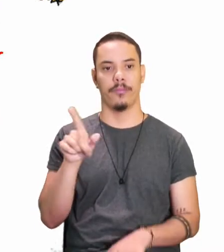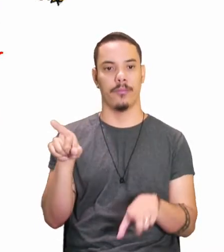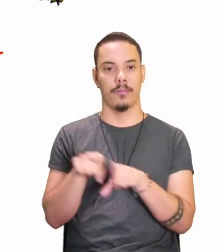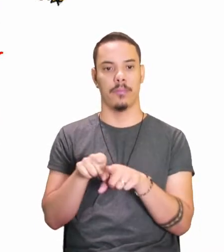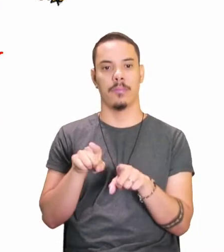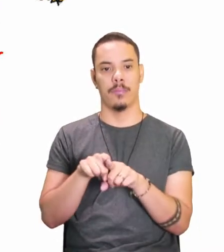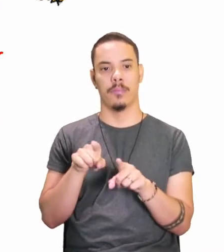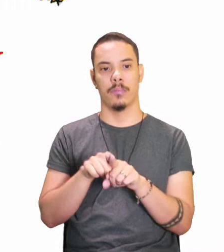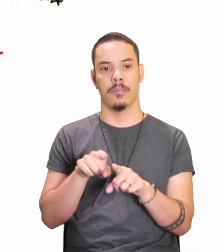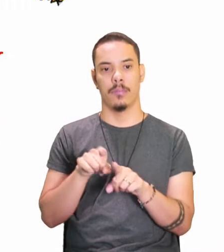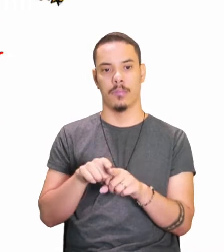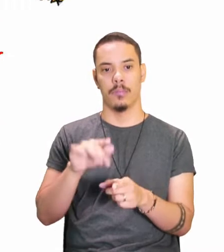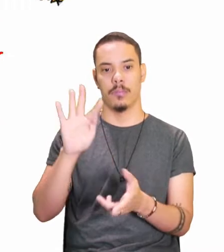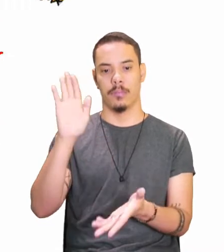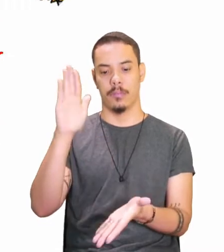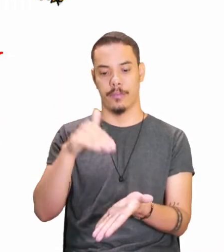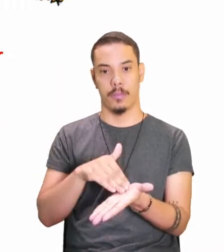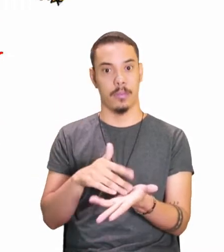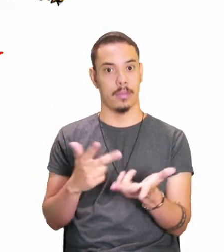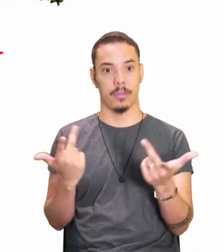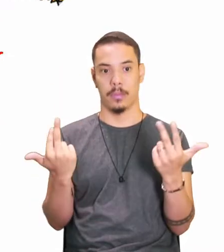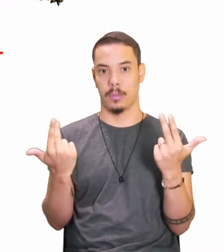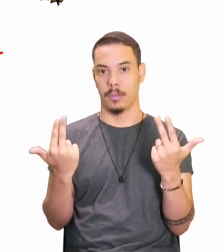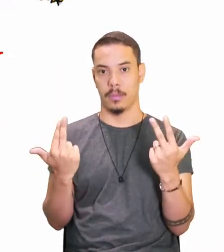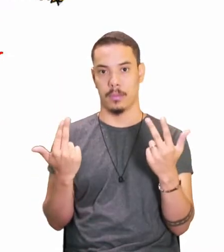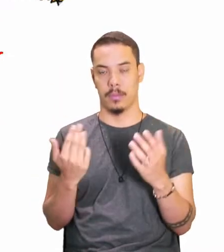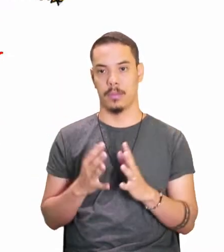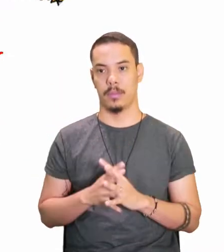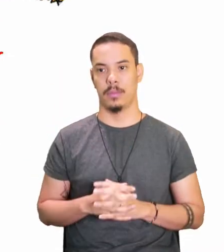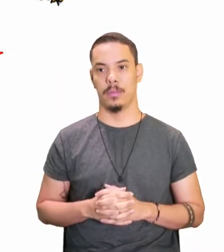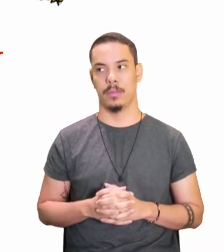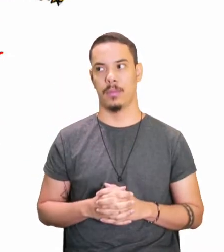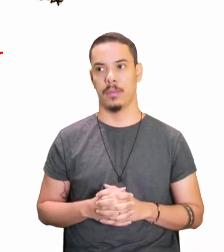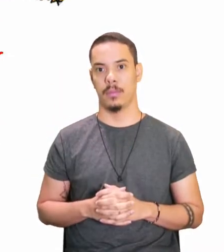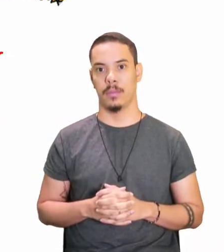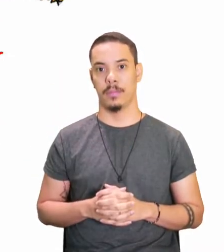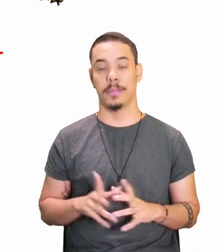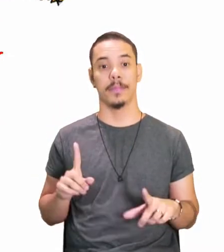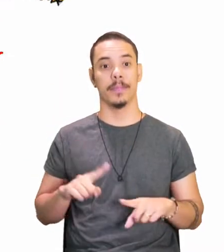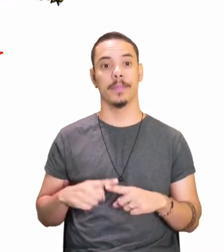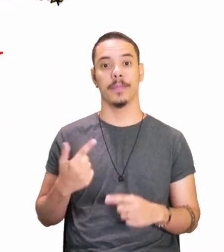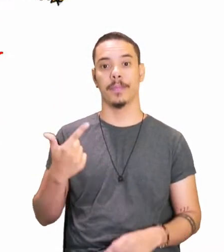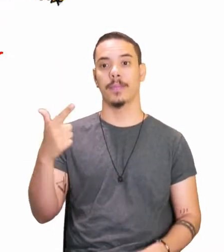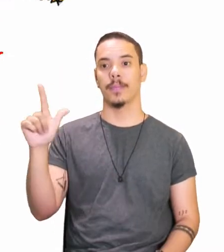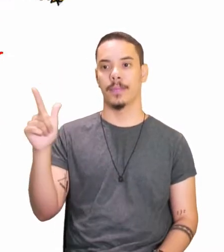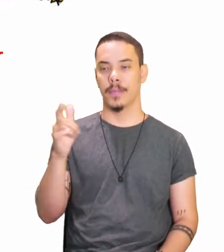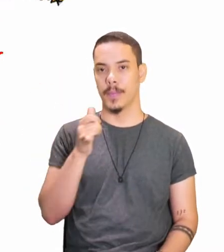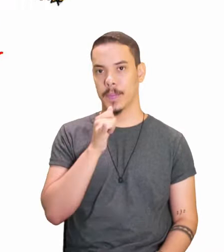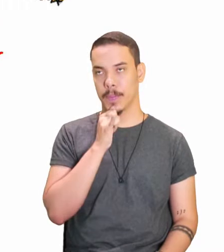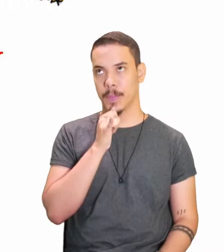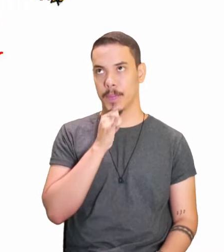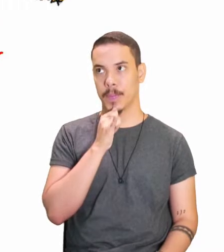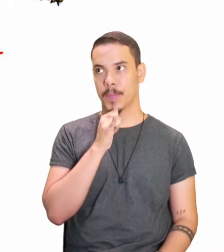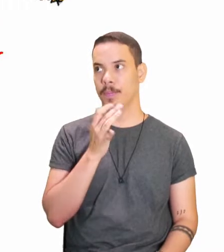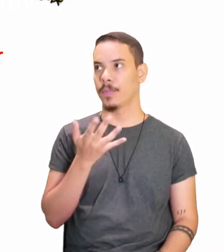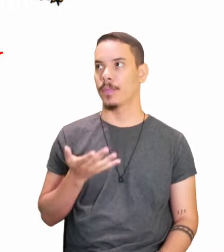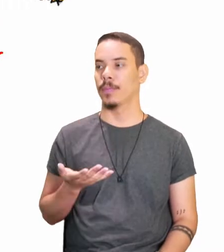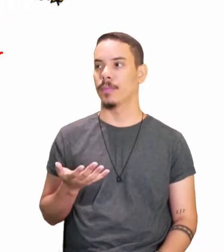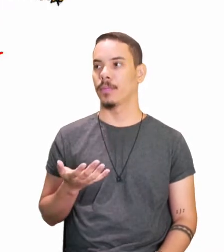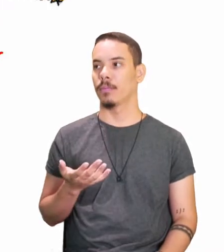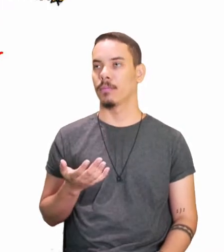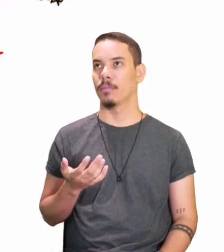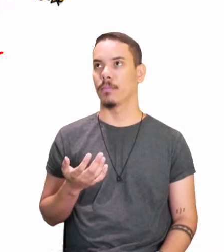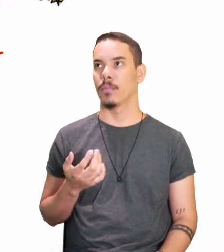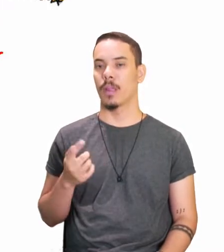terminação é a mesma também. Vamos pegar um outro aqui, o mesmo